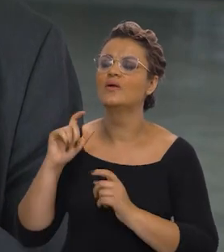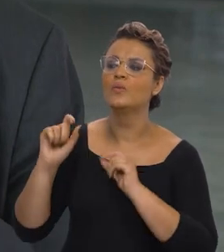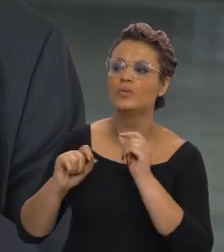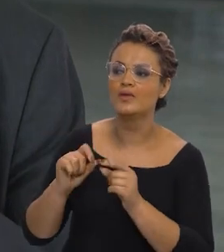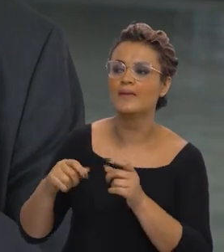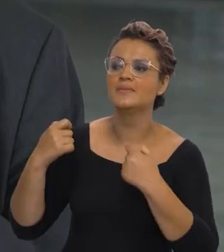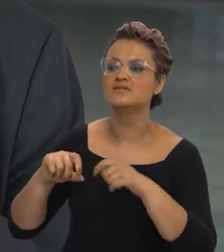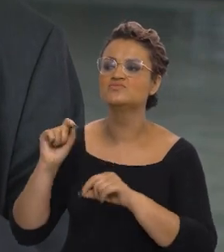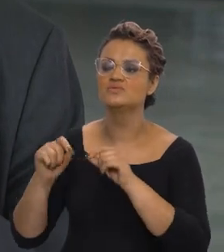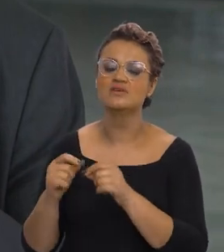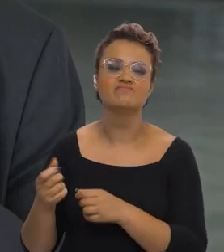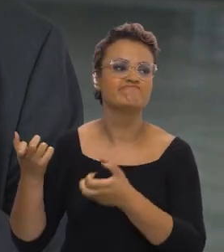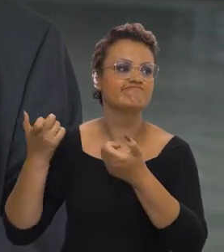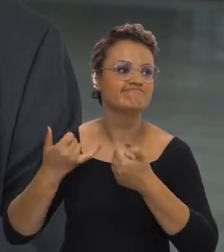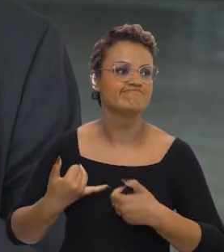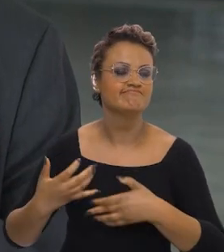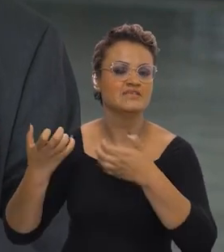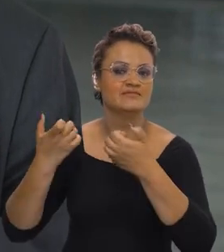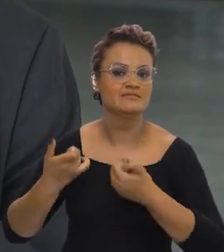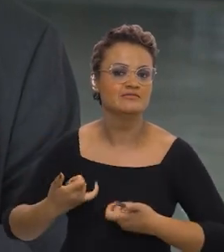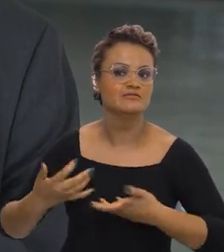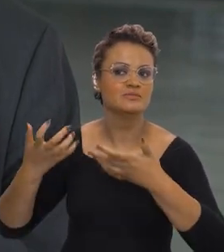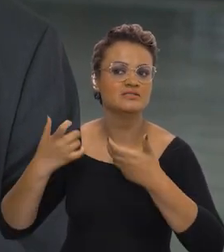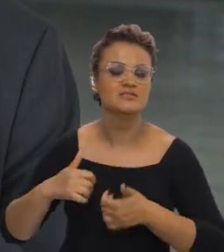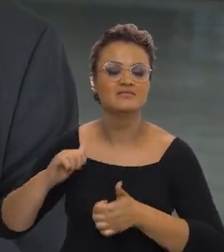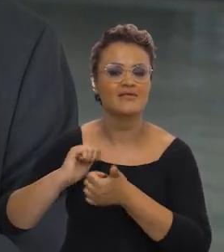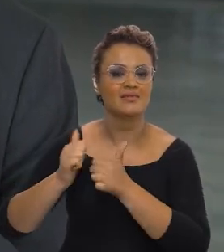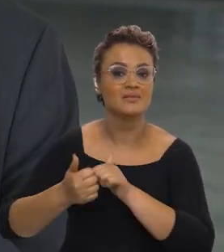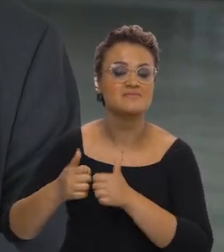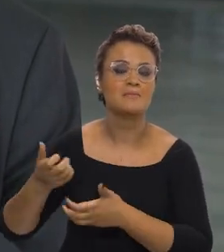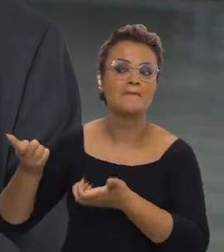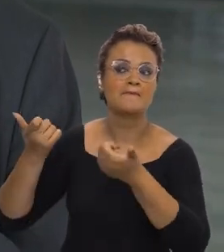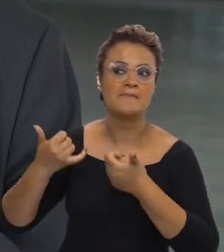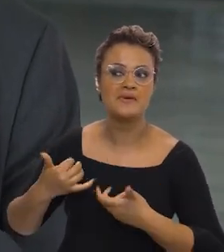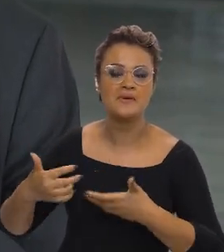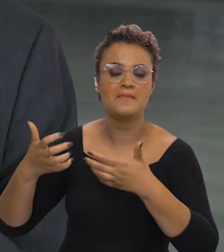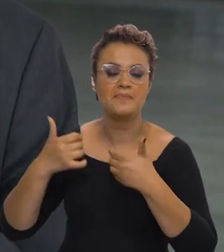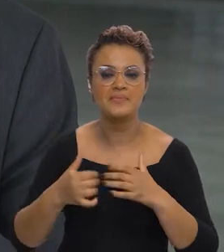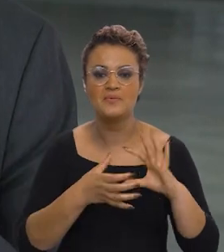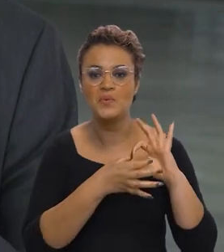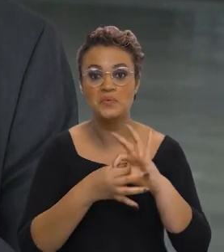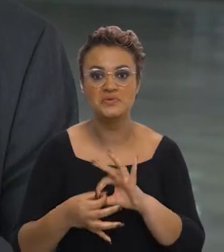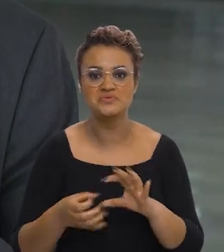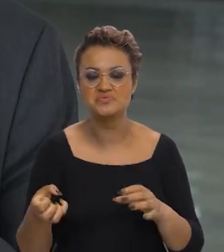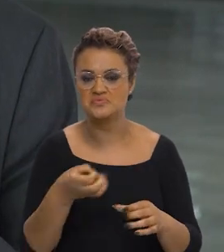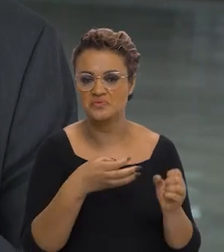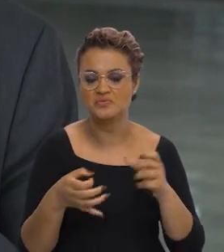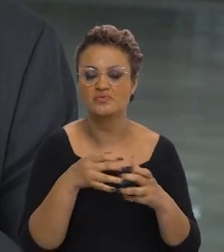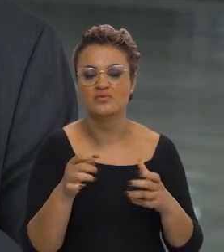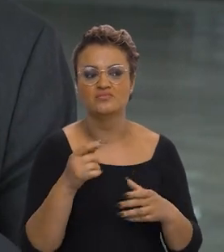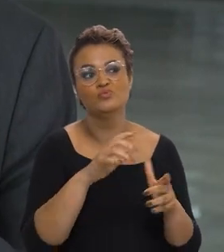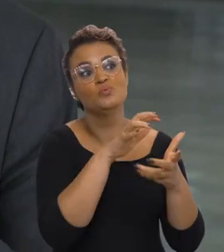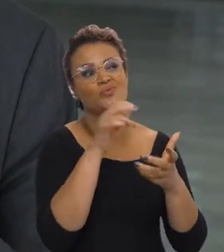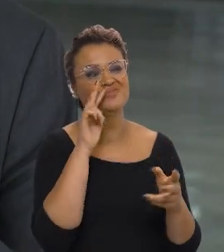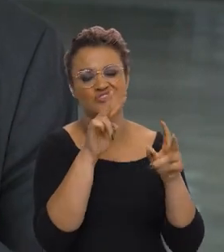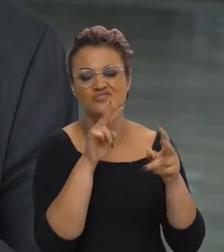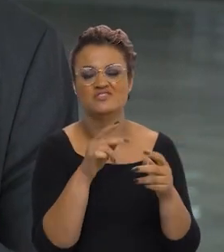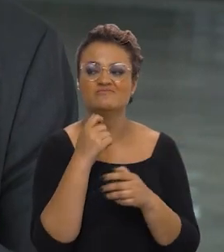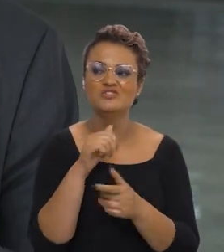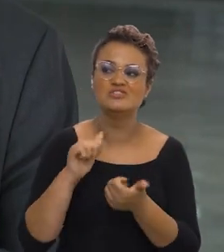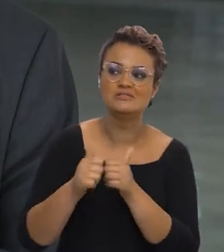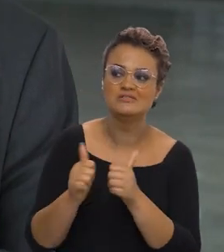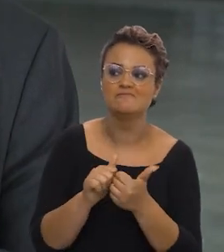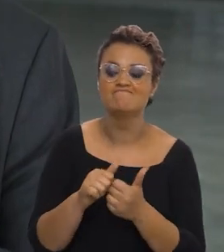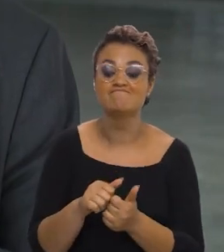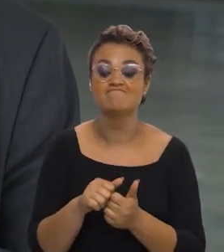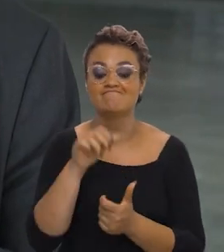e fazendo essa adequação da infraestrutura ao novo contexto mundial que a gente vive, a